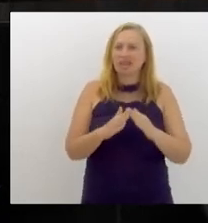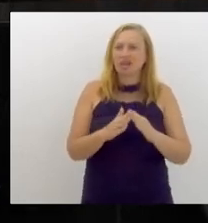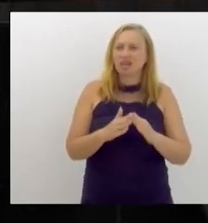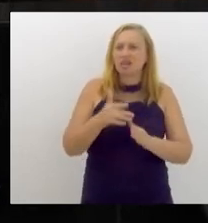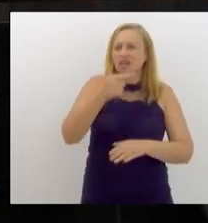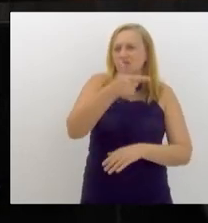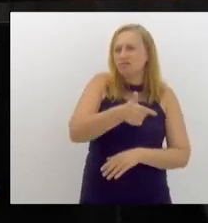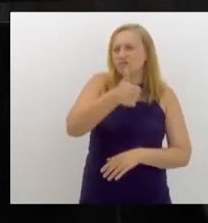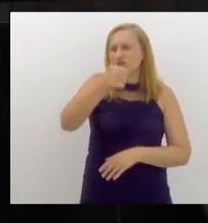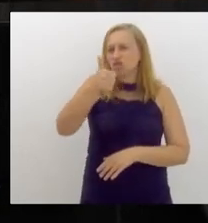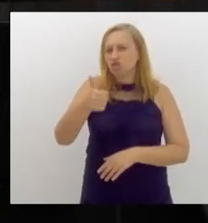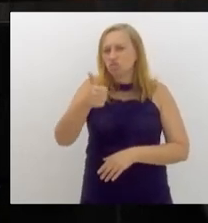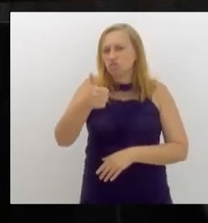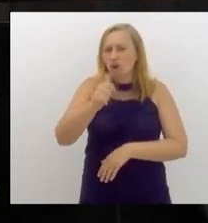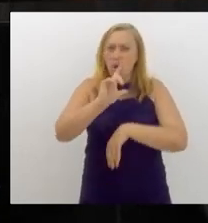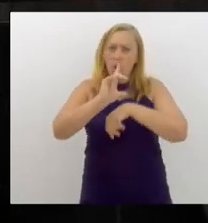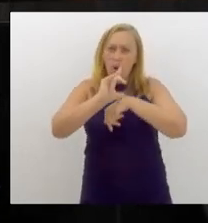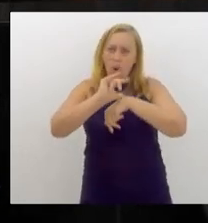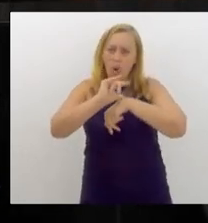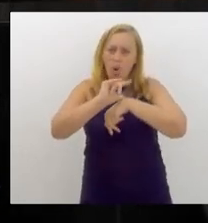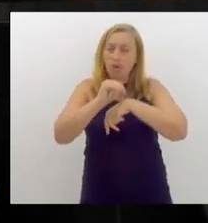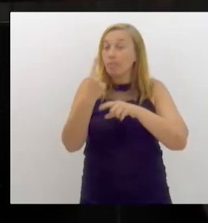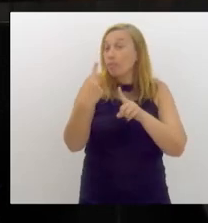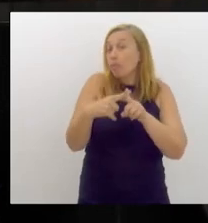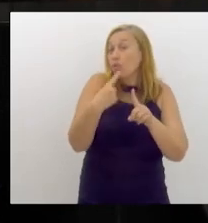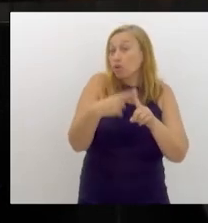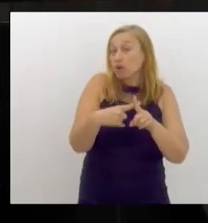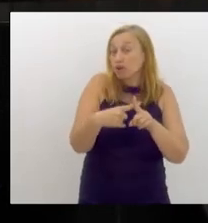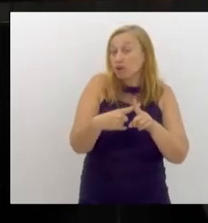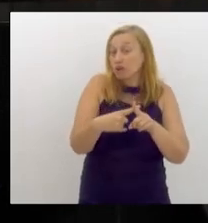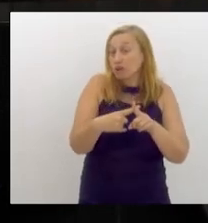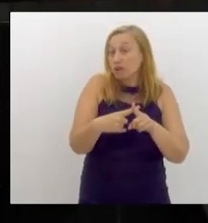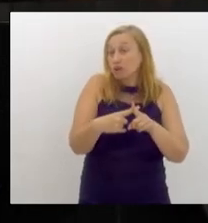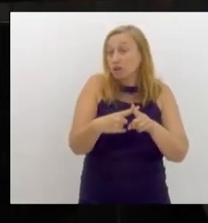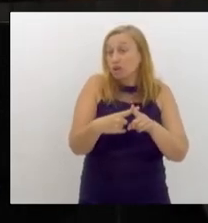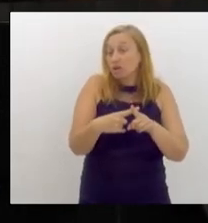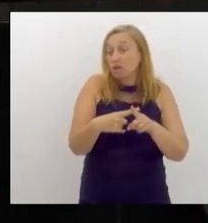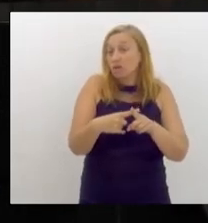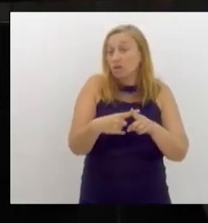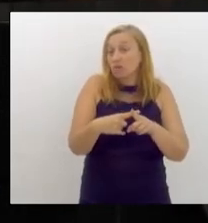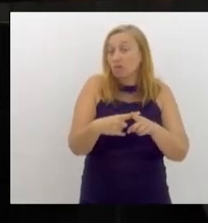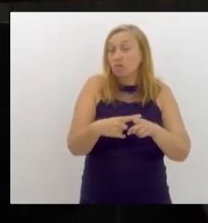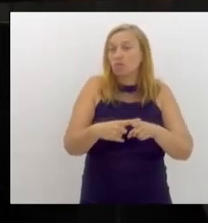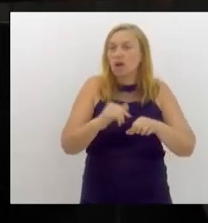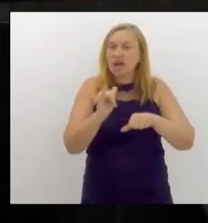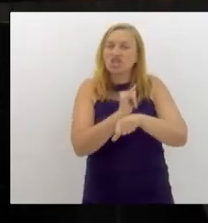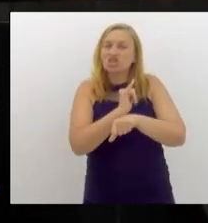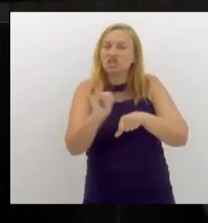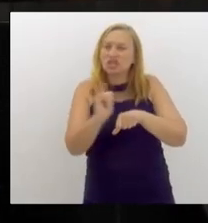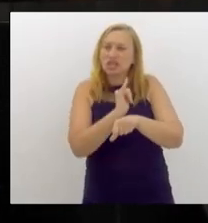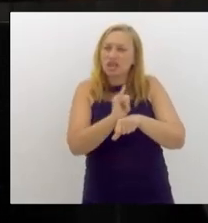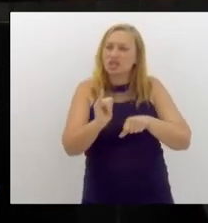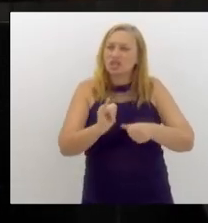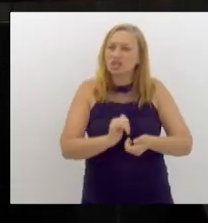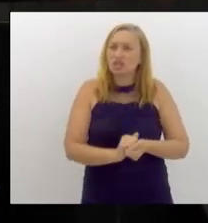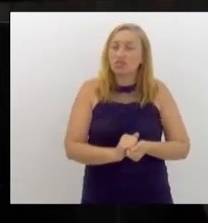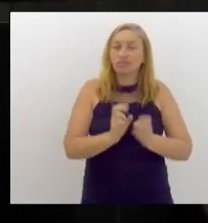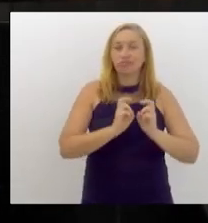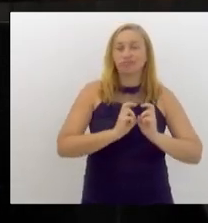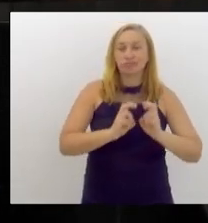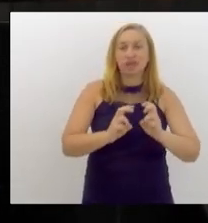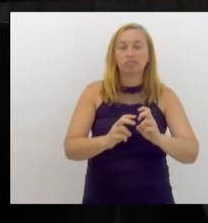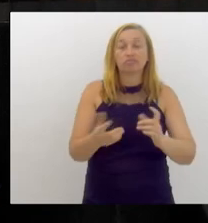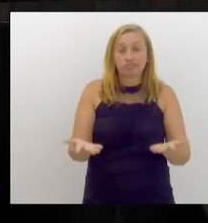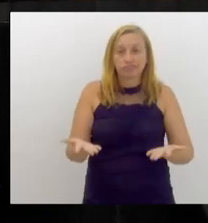21 horas e porque a alternativa foram os trens